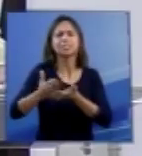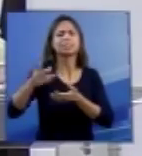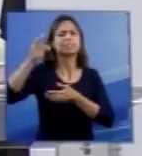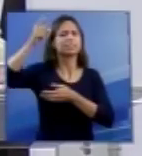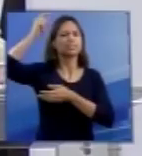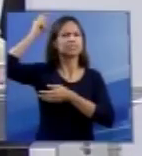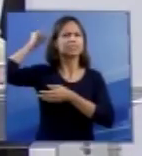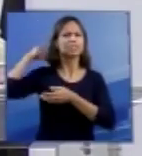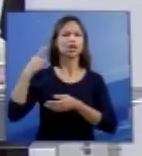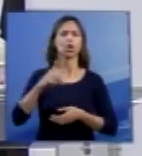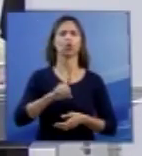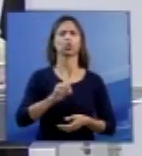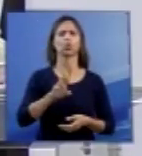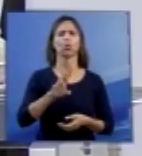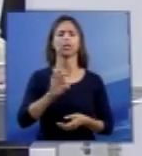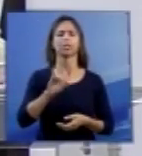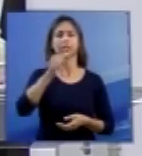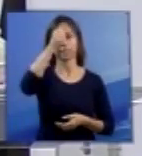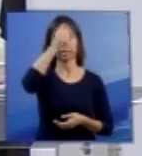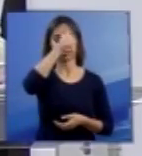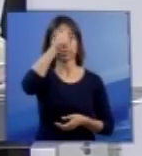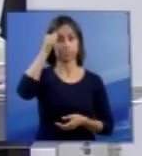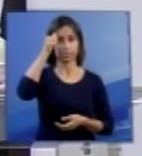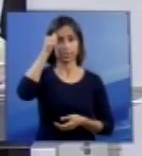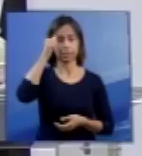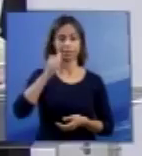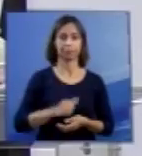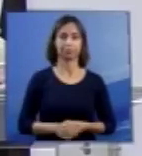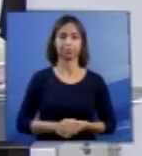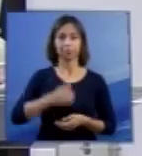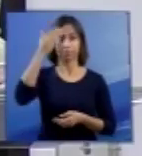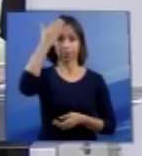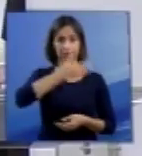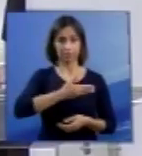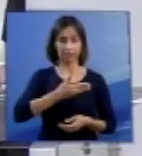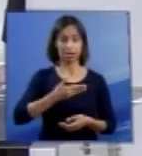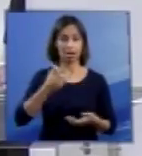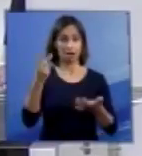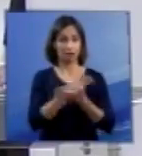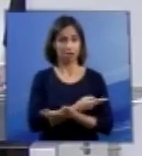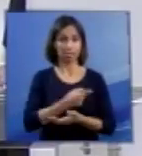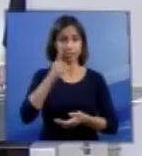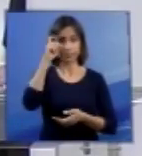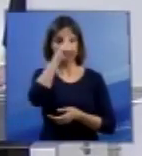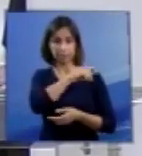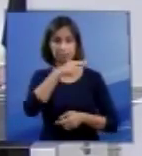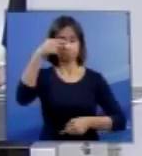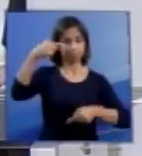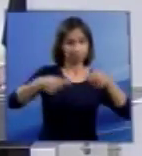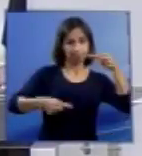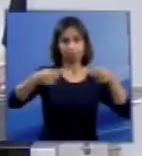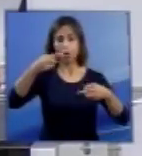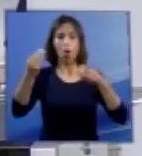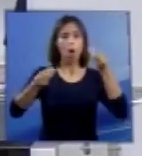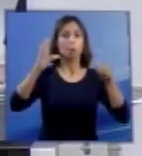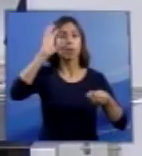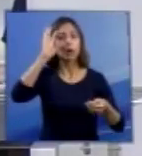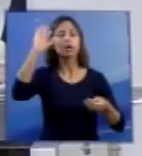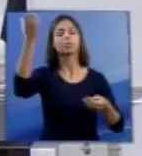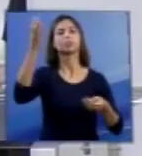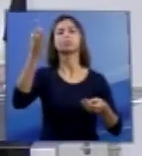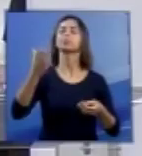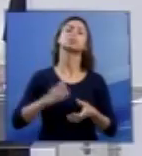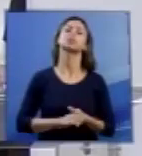antiga doutrina cristã, repito, diante de situações de difícil decisão, o